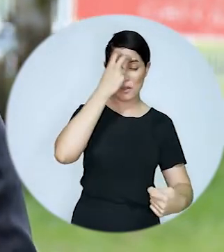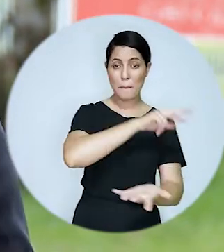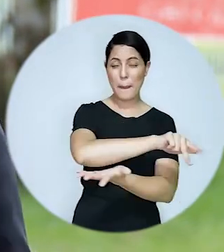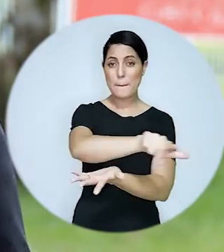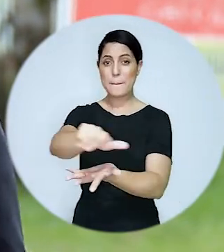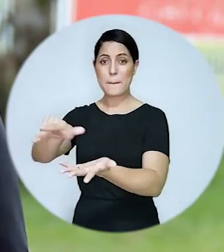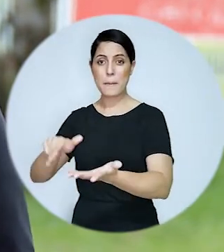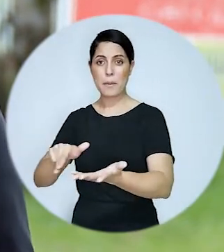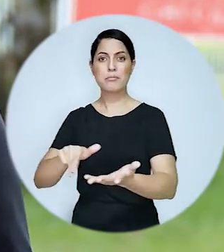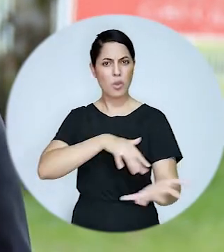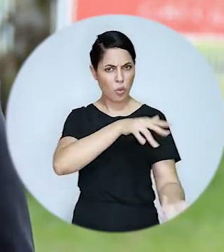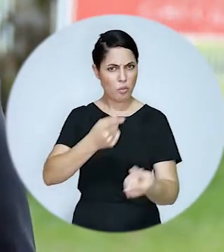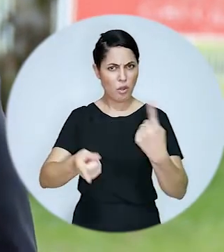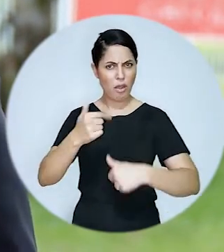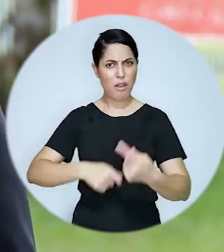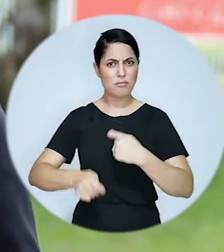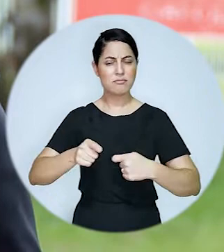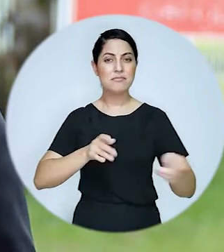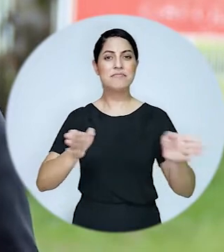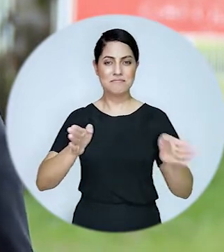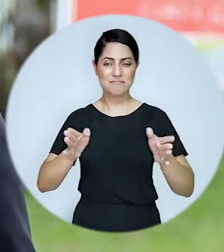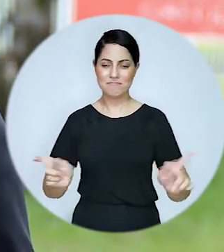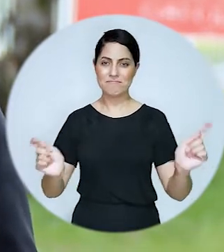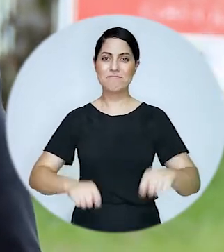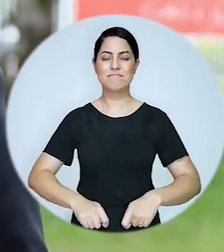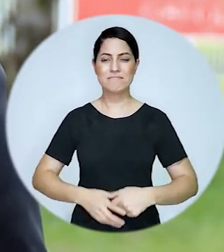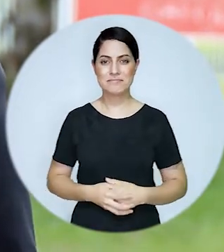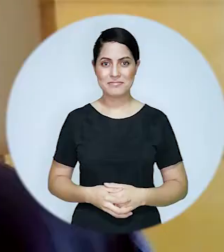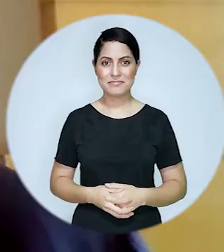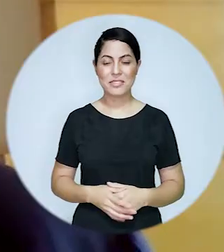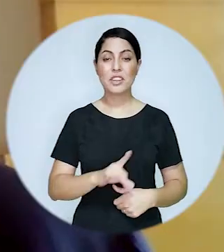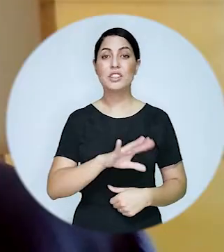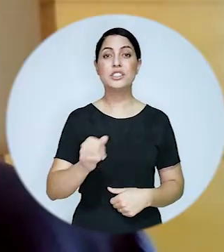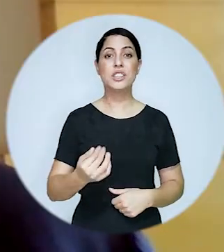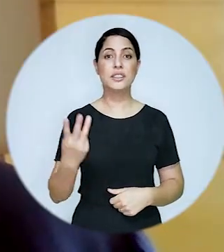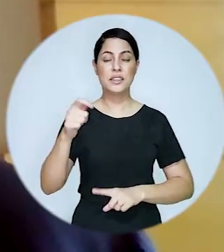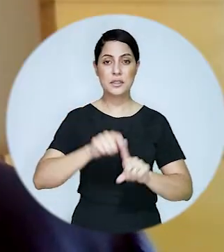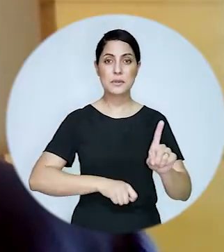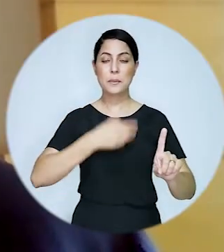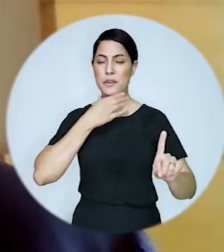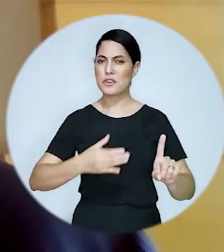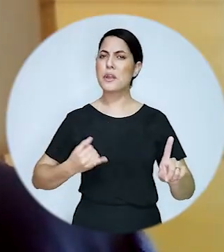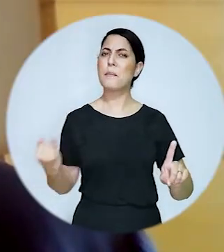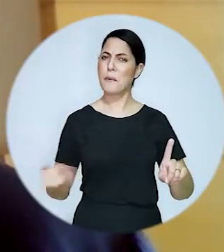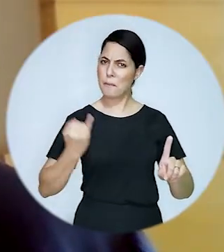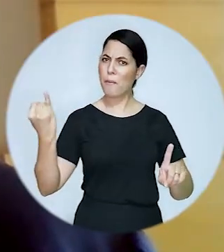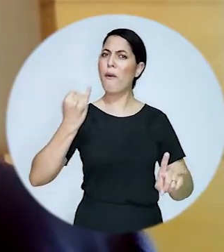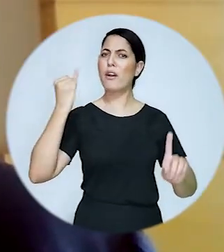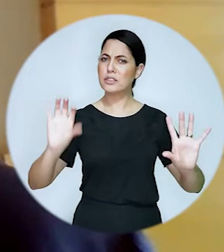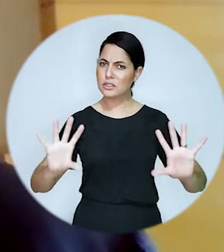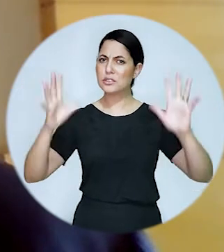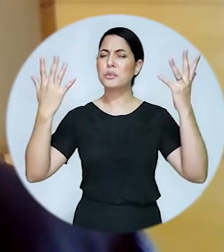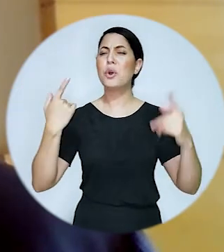econômicos e culturais. O mundo é melhor quando é acessível. A comemoração do dia 3 de dezembro é de